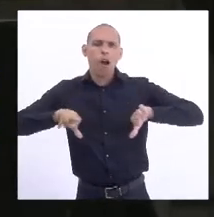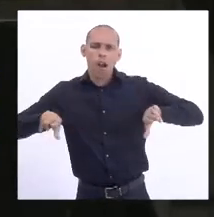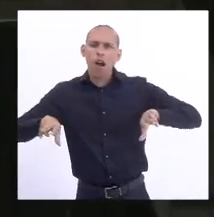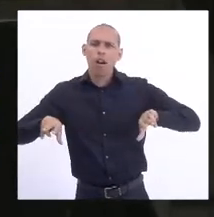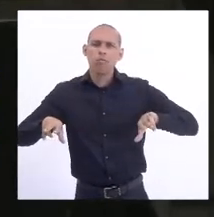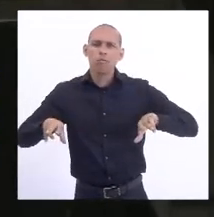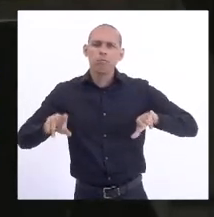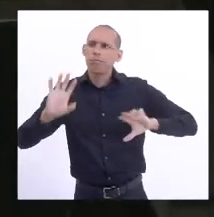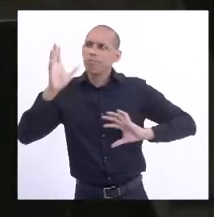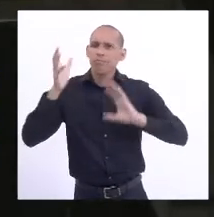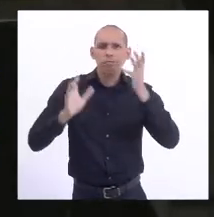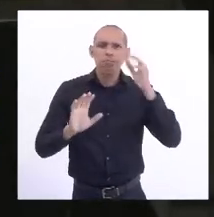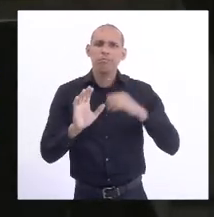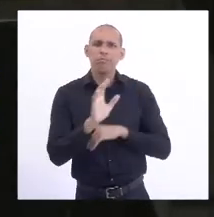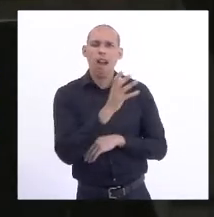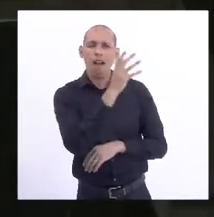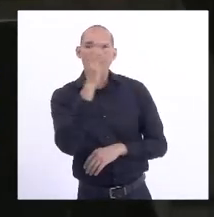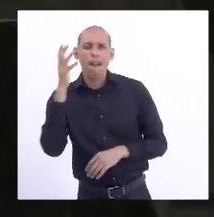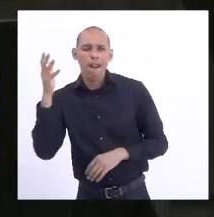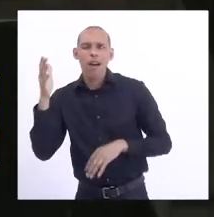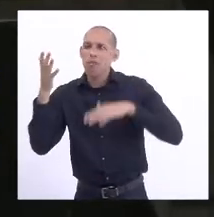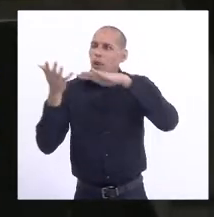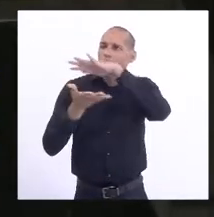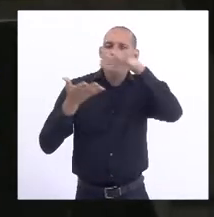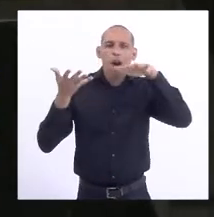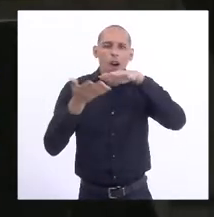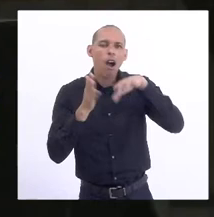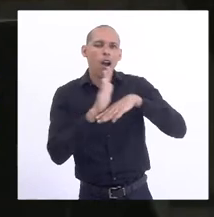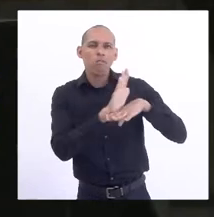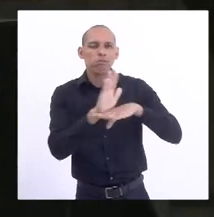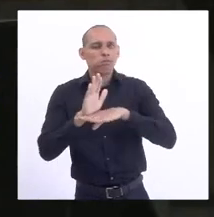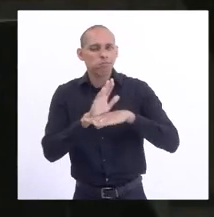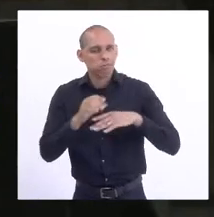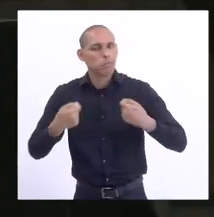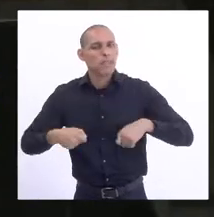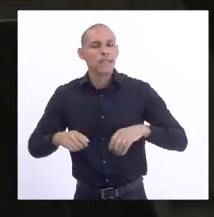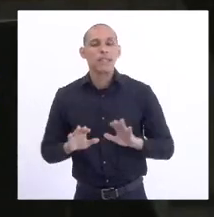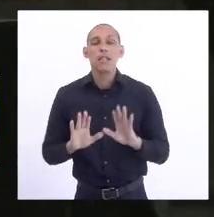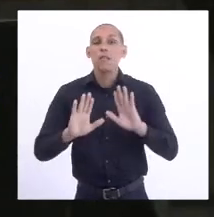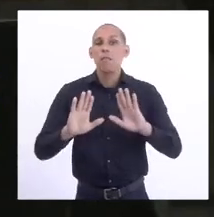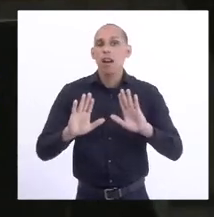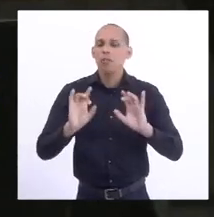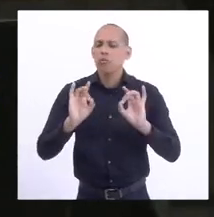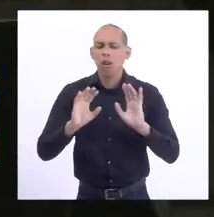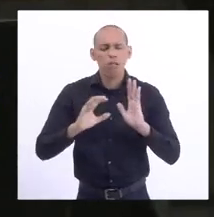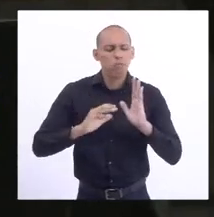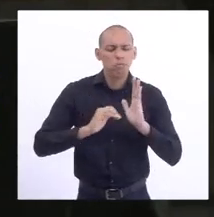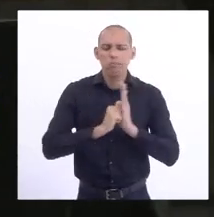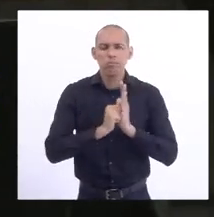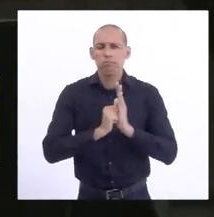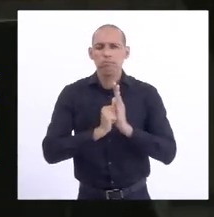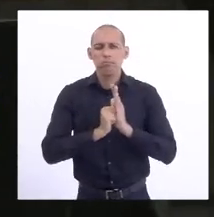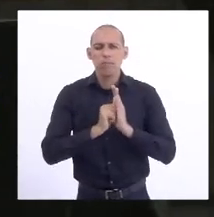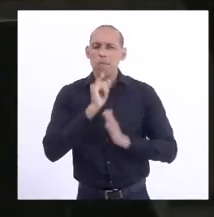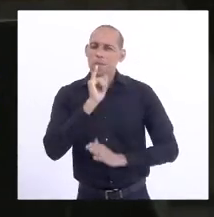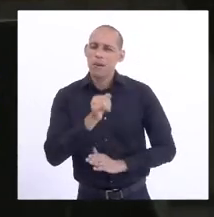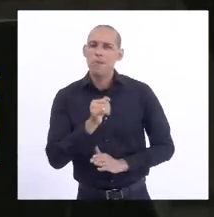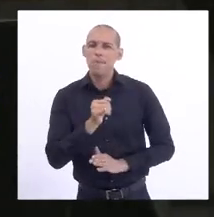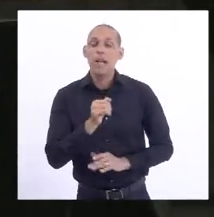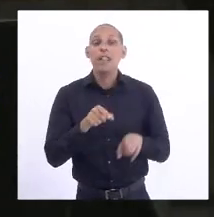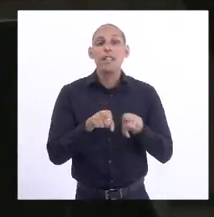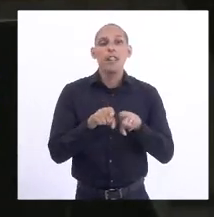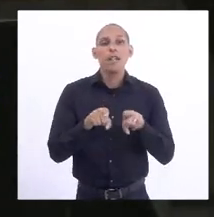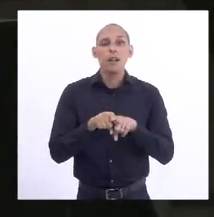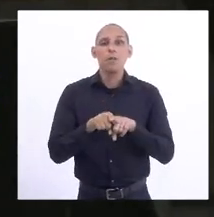climáticos, etc., etc. Mas, queria só fazer esse registro e também